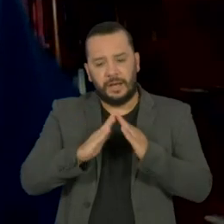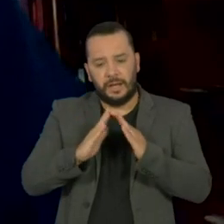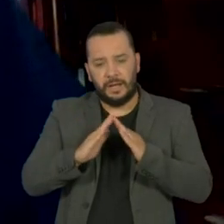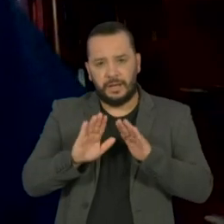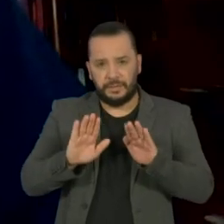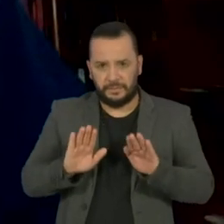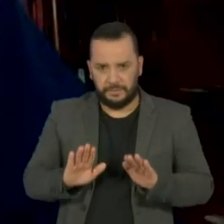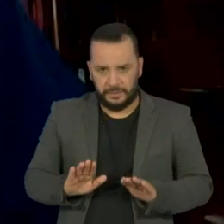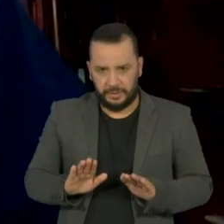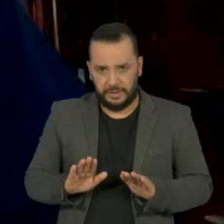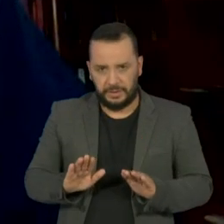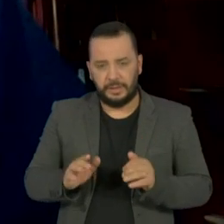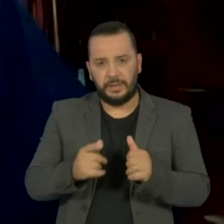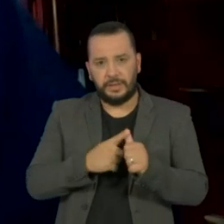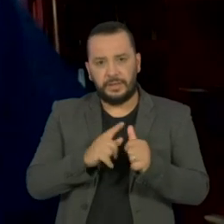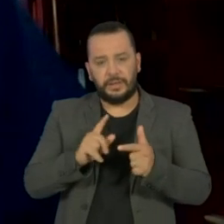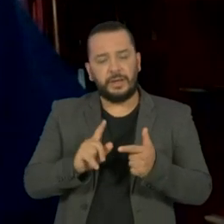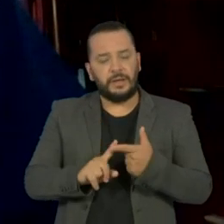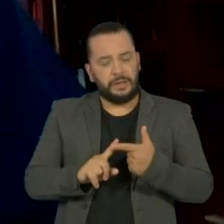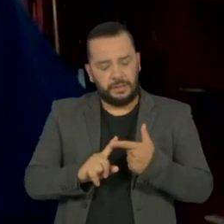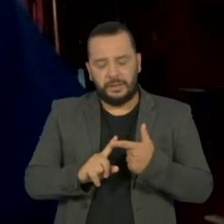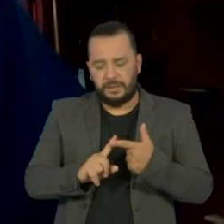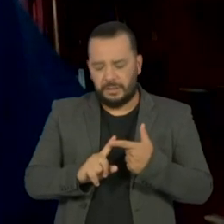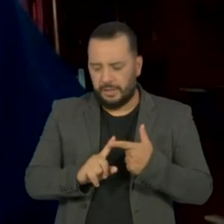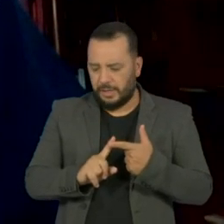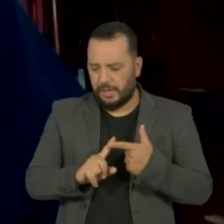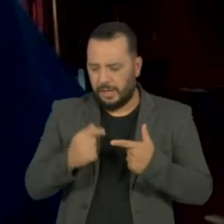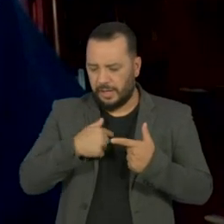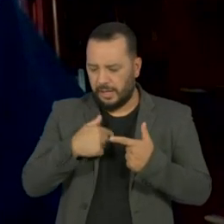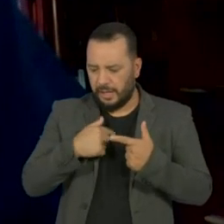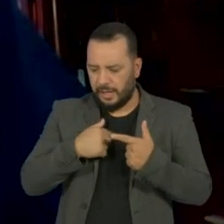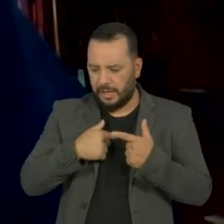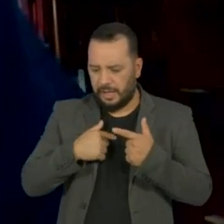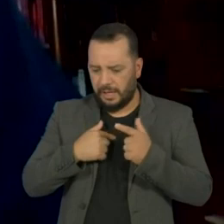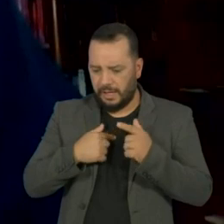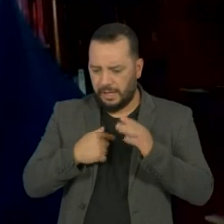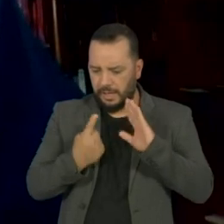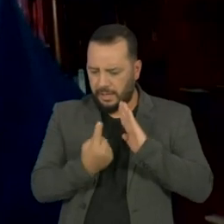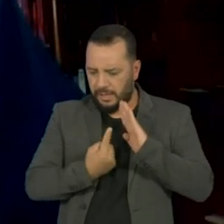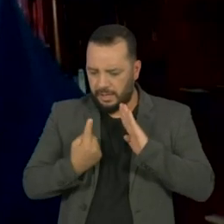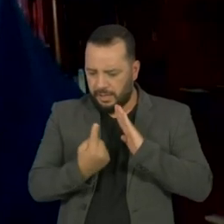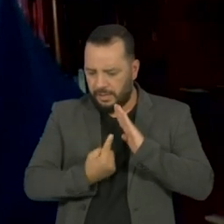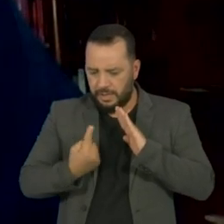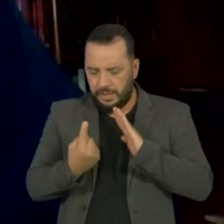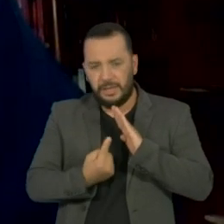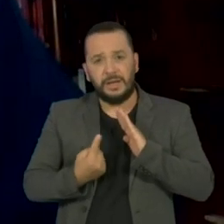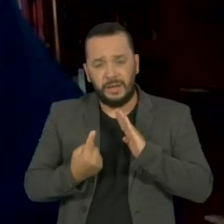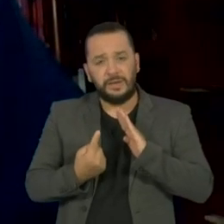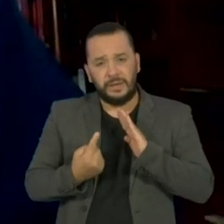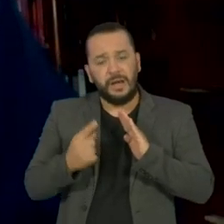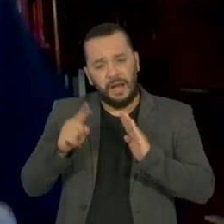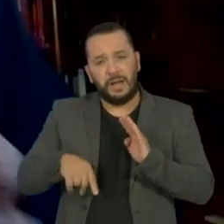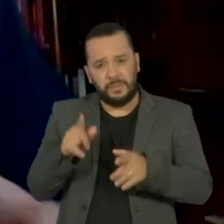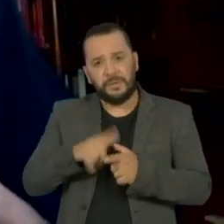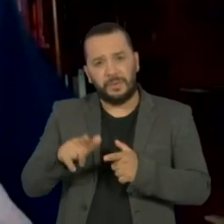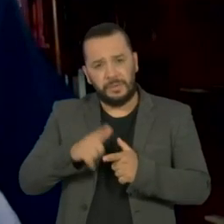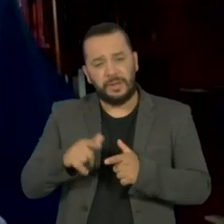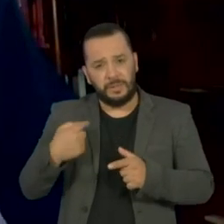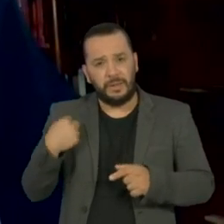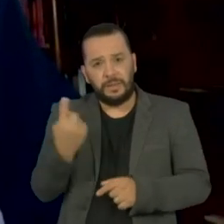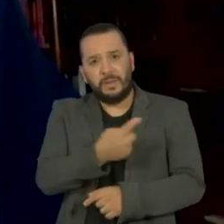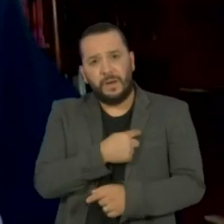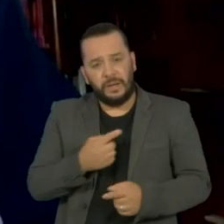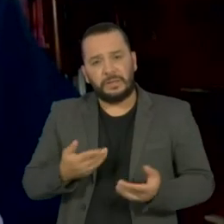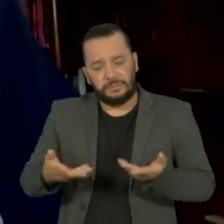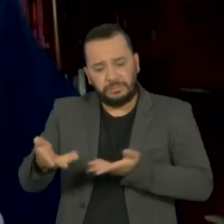no isolamento social, no fundo, é uma espécie de convalescência coletiva que estamos atravessando. Ou um estado de